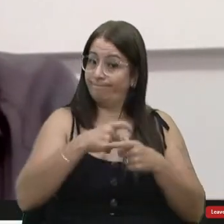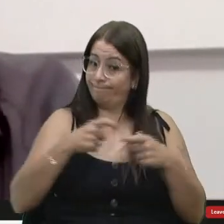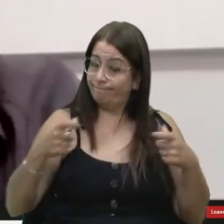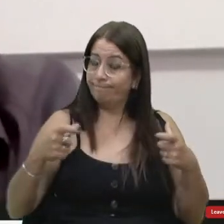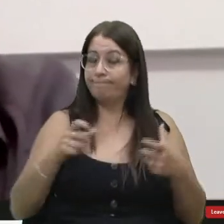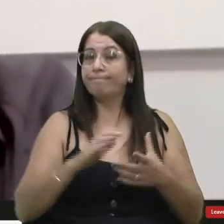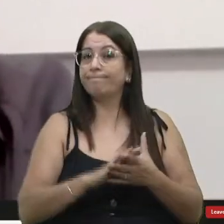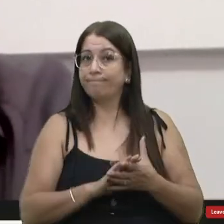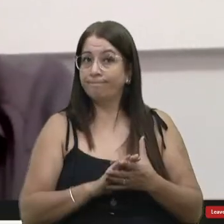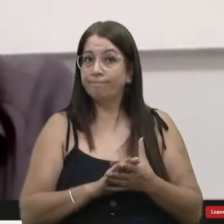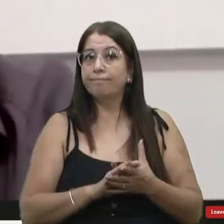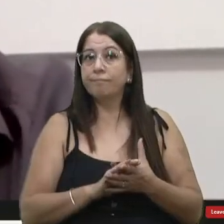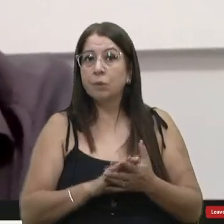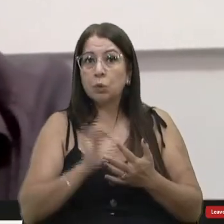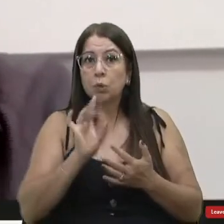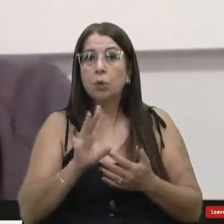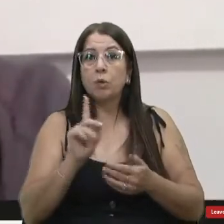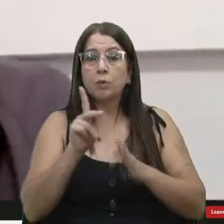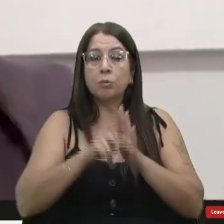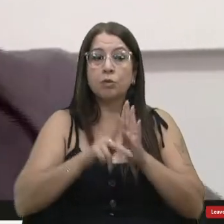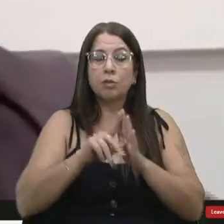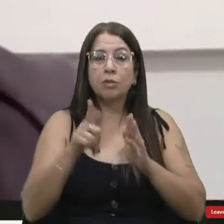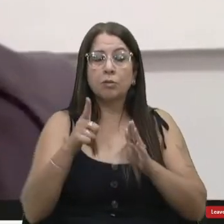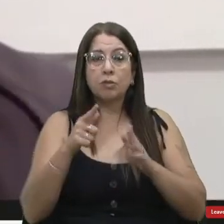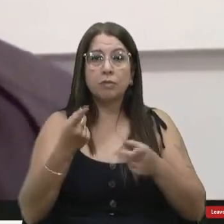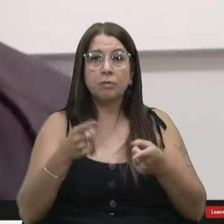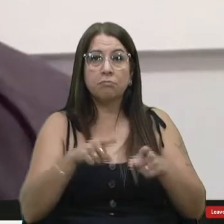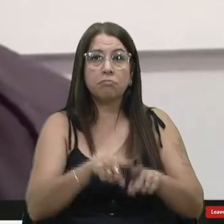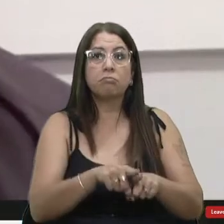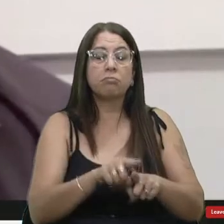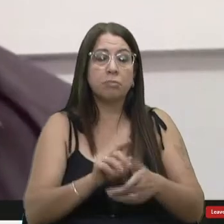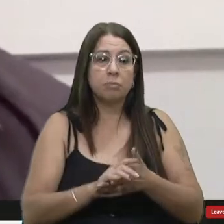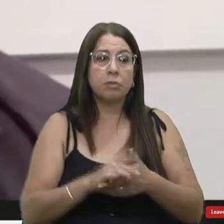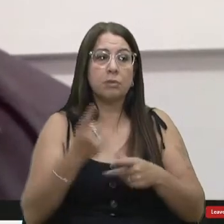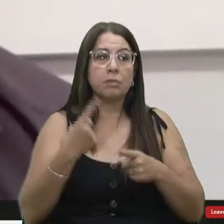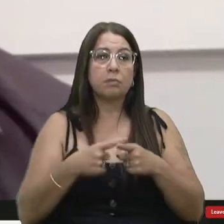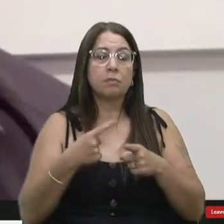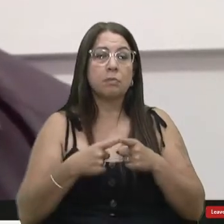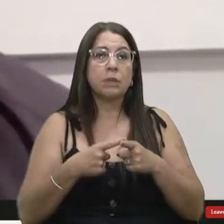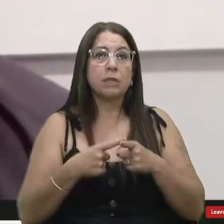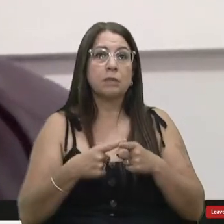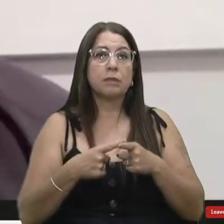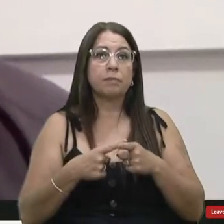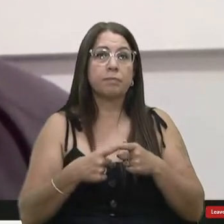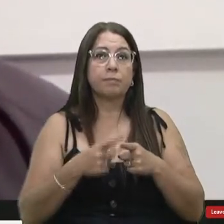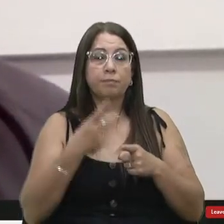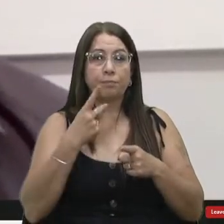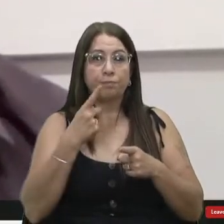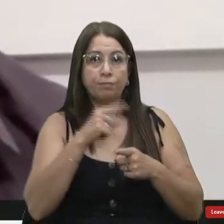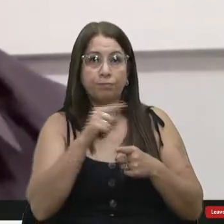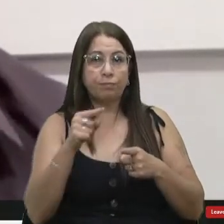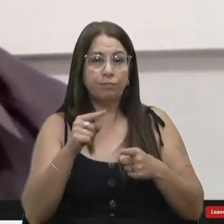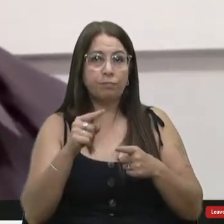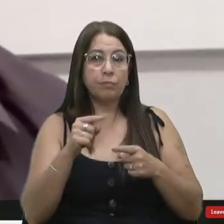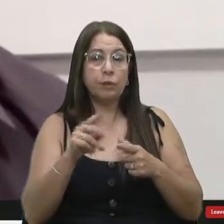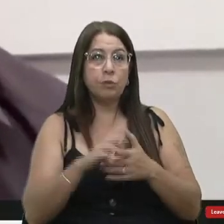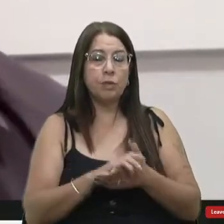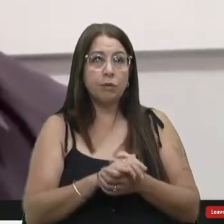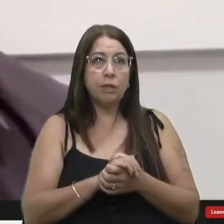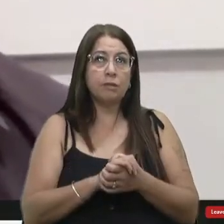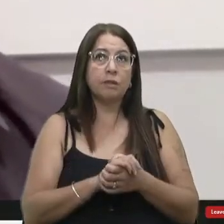só esses projetos, se não tiver essas parcerias. Porque eu quero dizer aos nobres pares